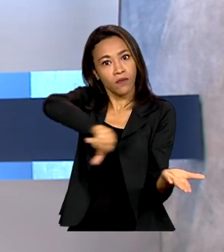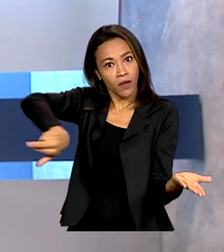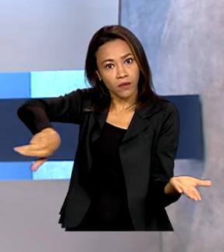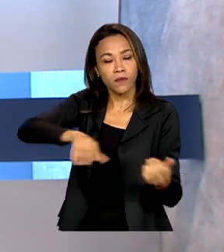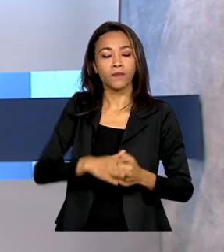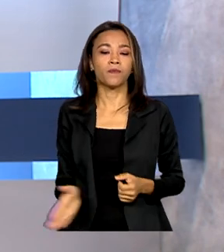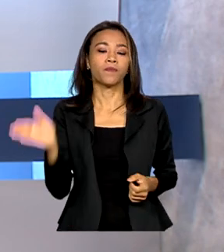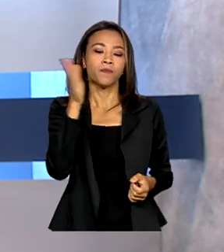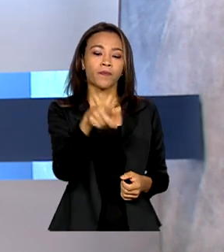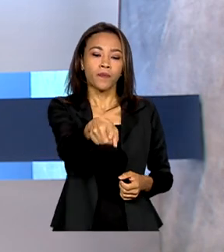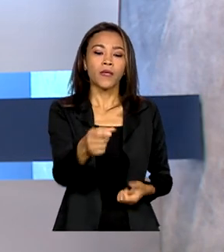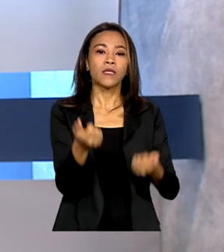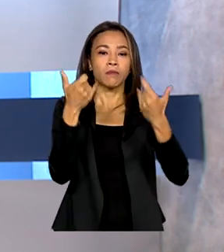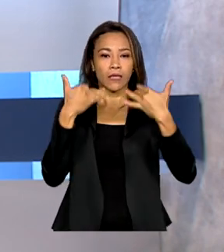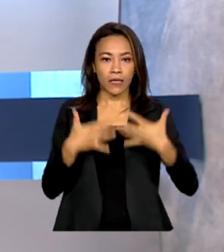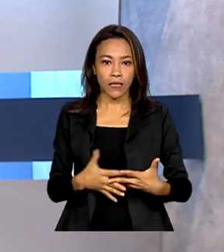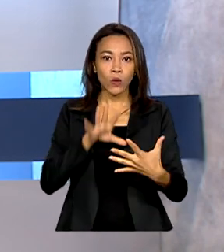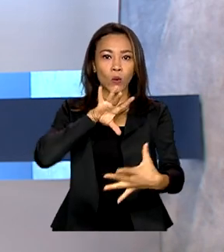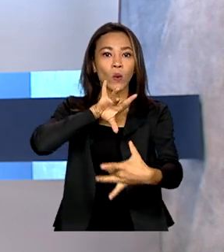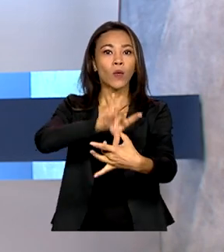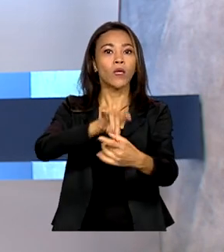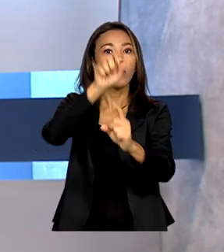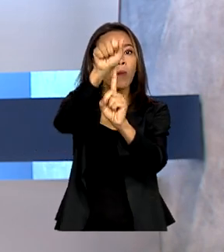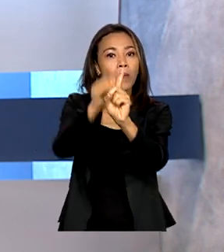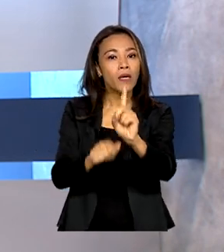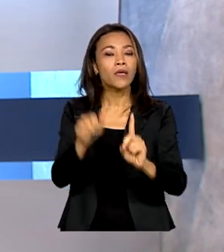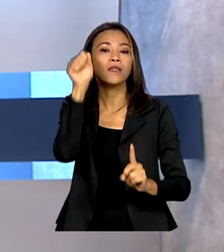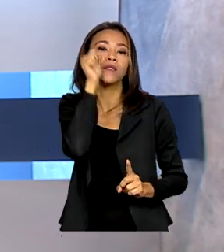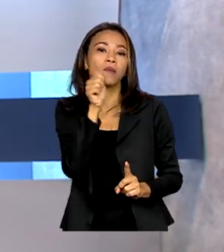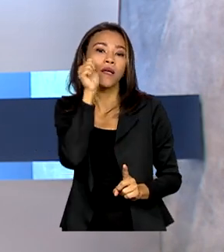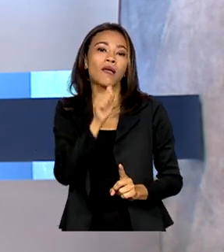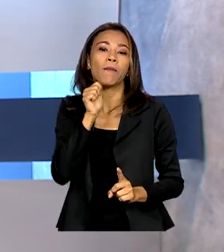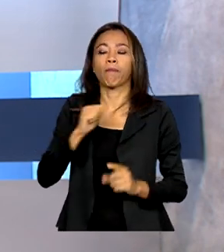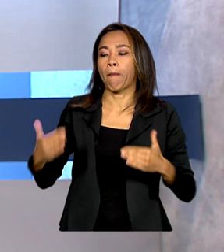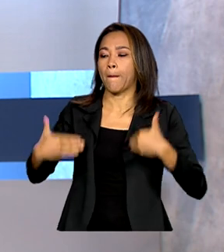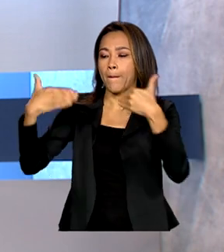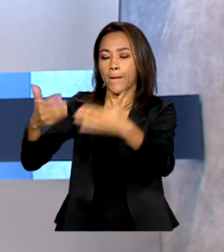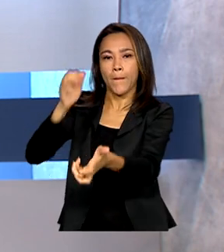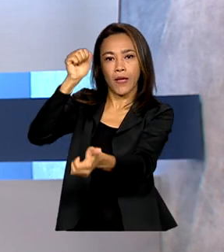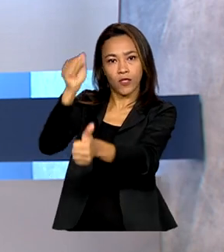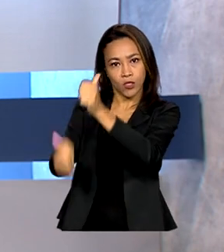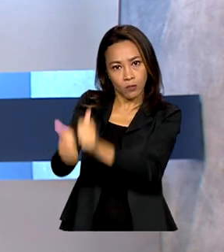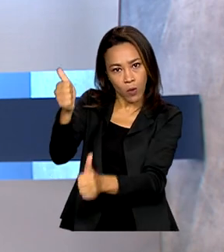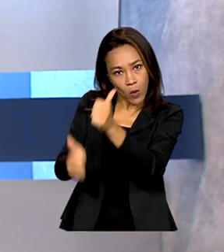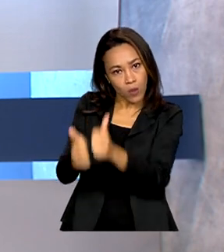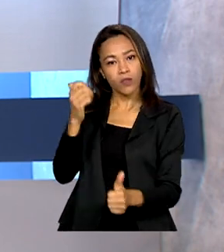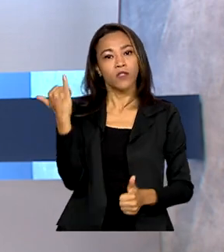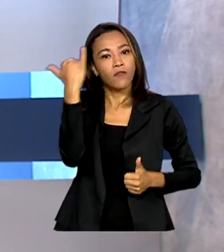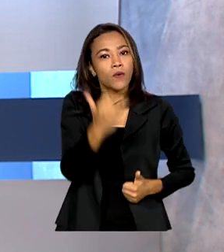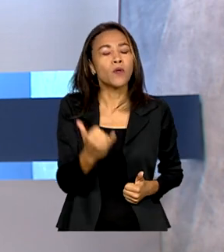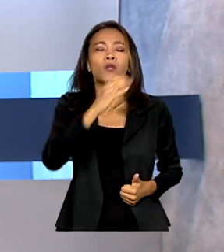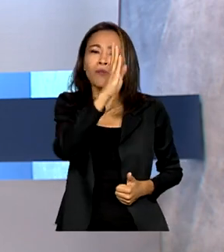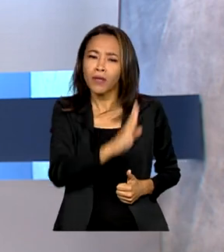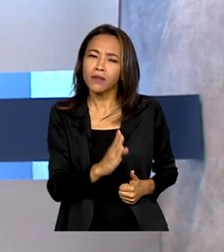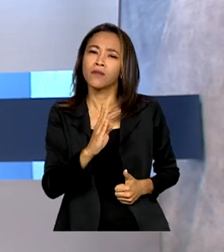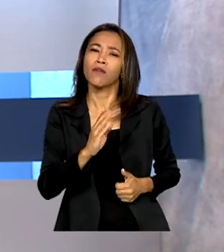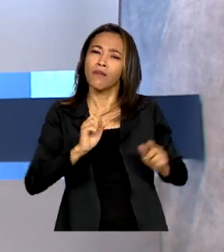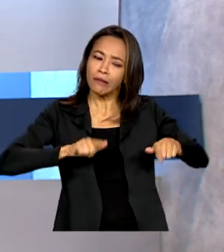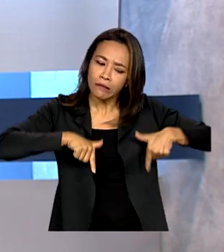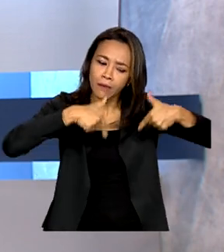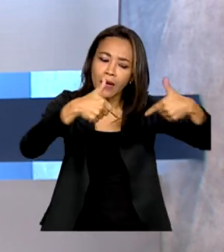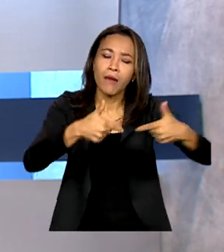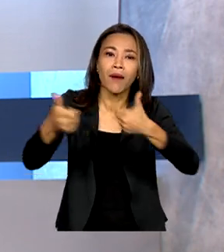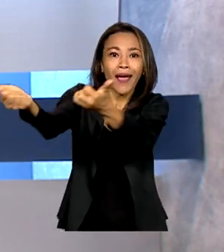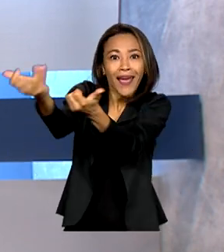E no contexto do Mês das Mulheres, o Ministério do Esporte anunciou que o Brasil vai trabalhar para receber a Copa do Mundo de